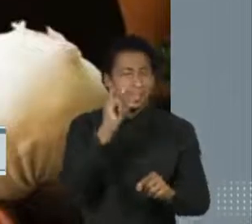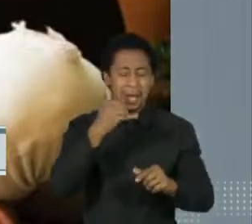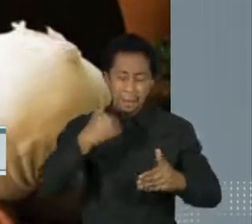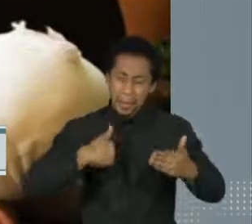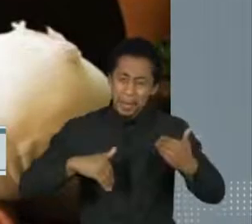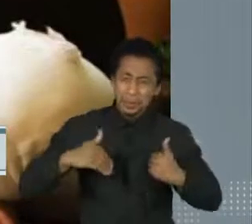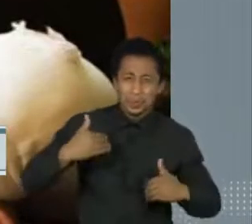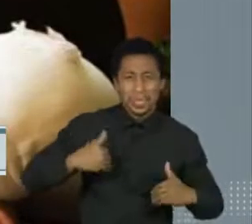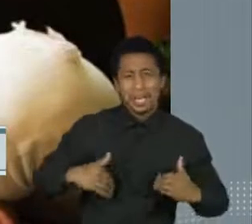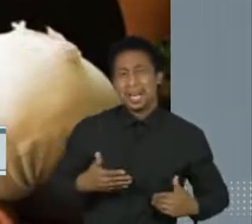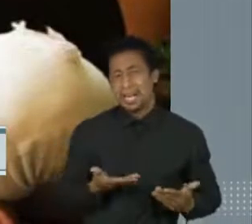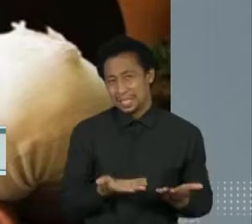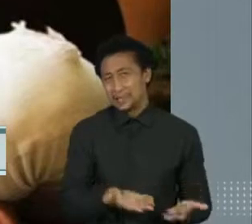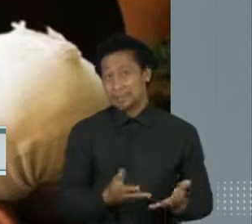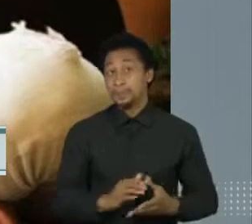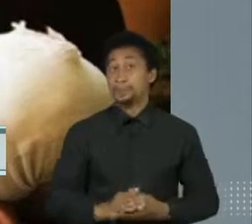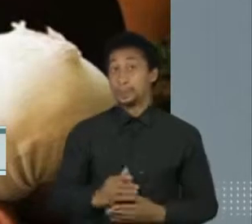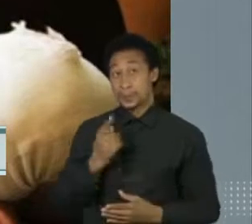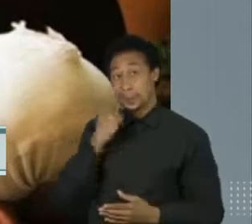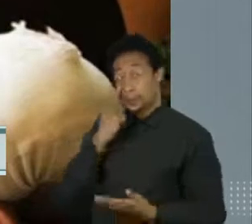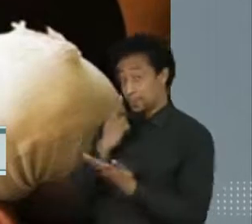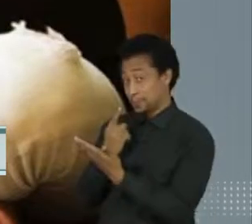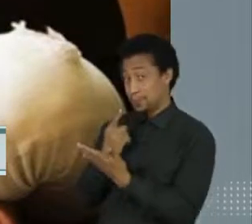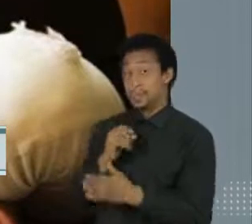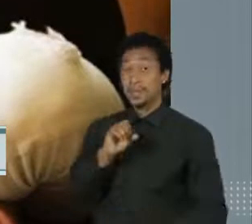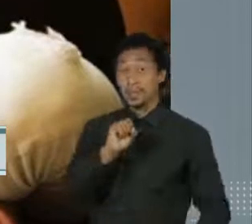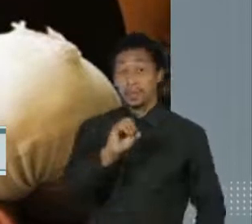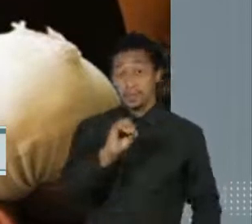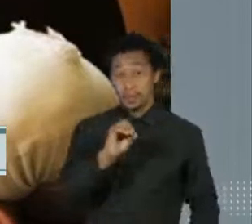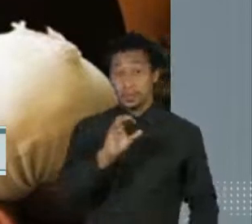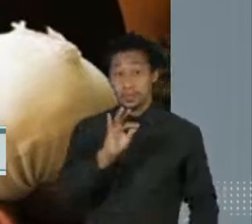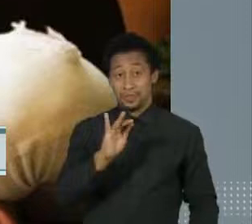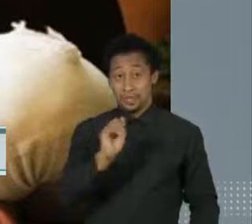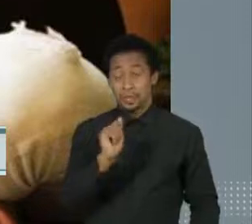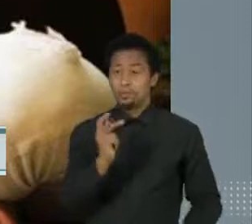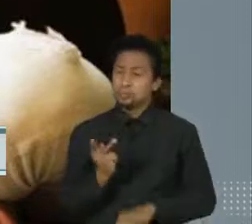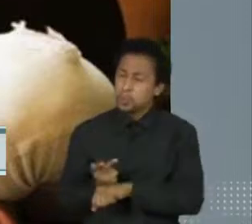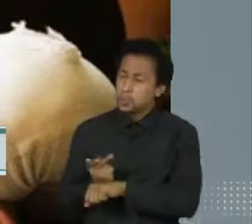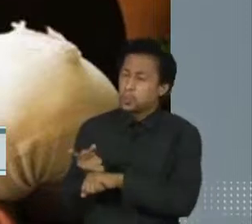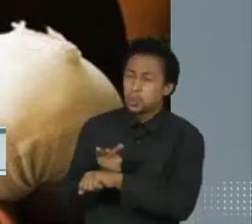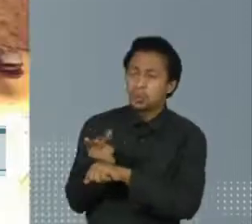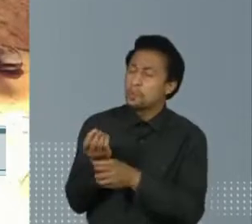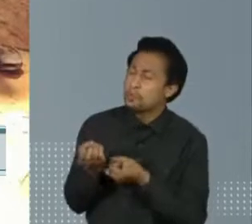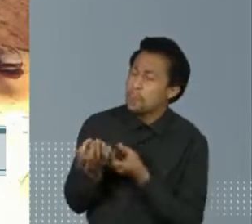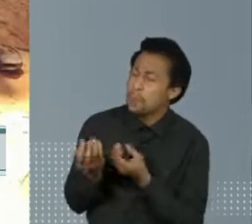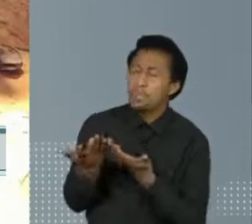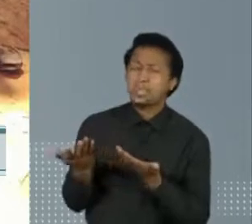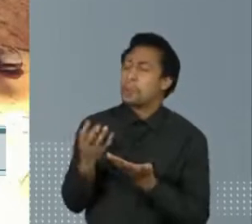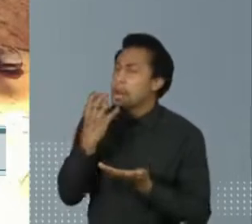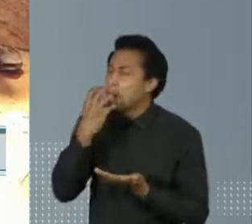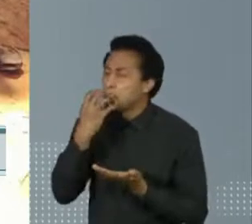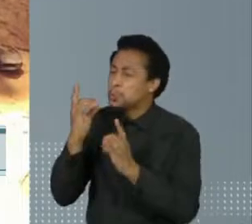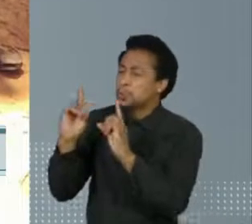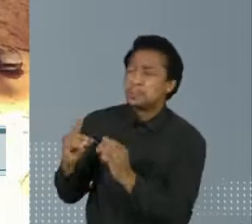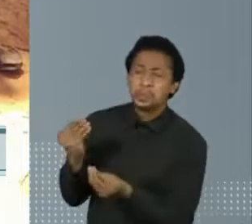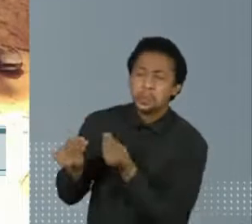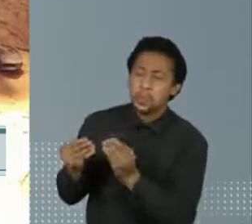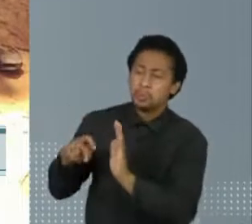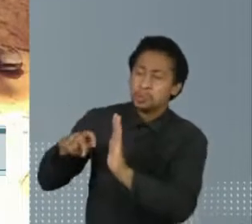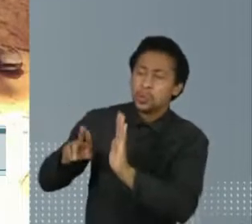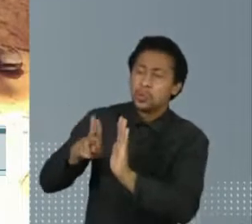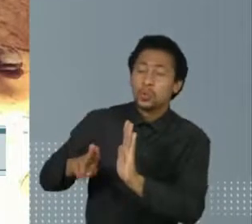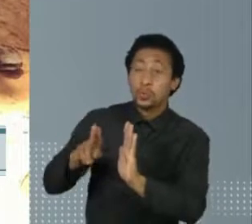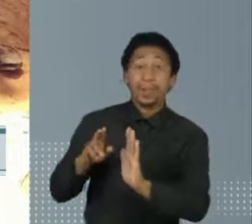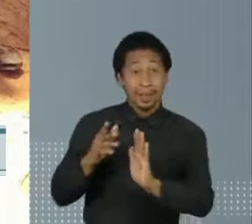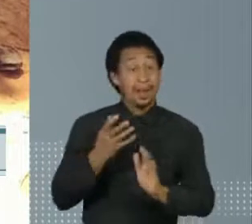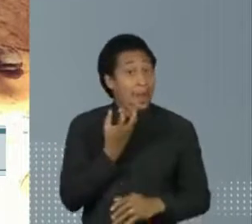Sofia também enfrentou dificuldade para encontrar informações sobre cães cadeirantes ao adotar o Marrom, que quando morava na rua